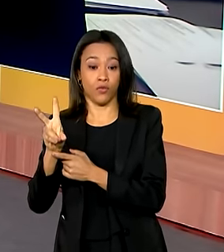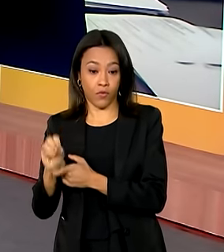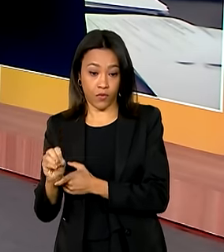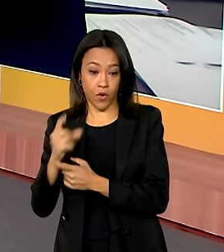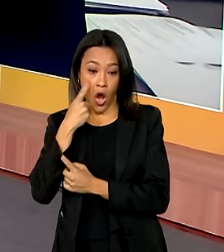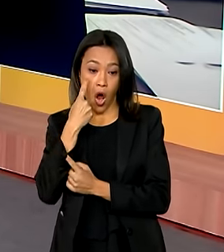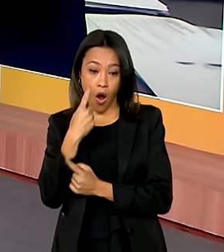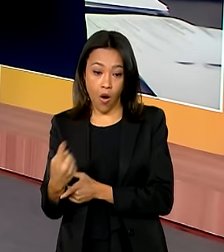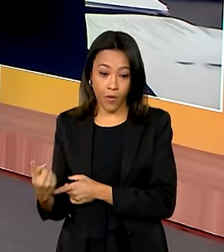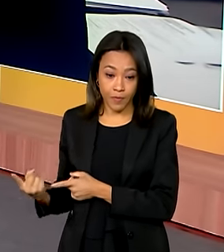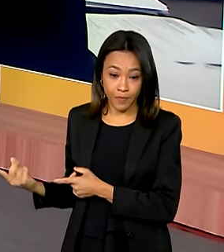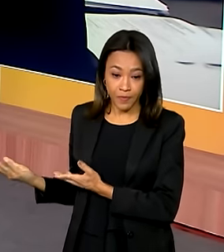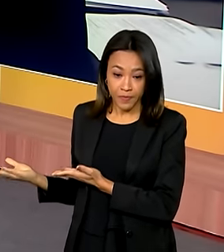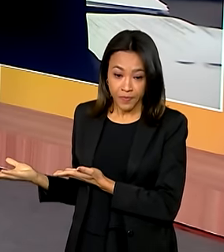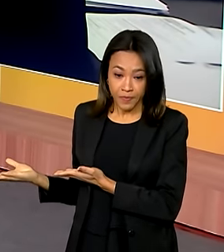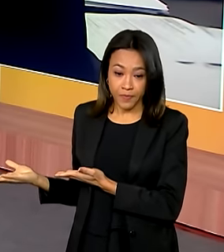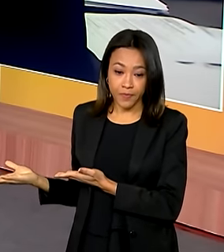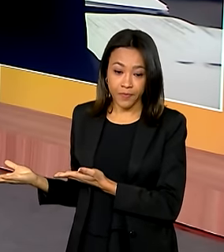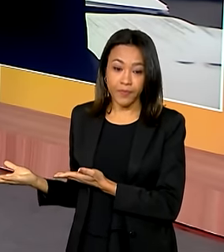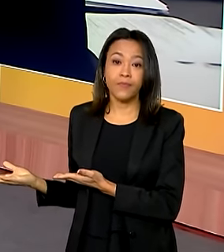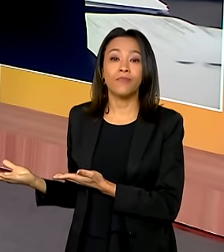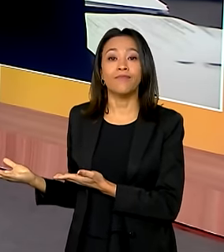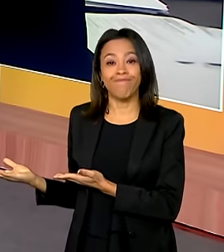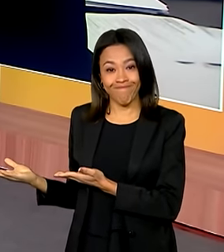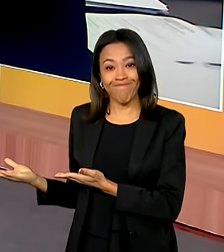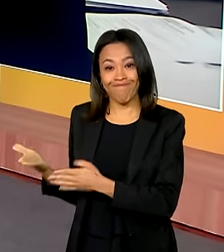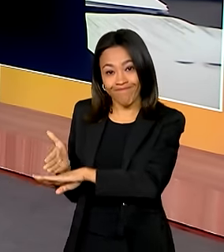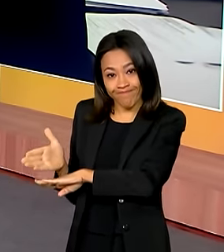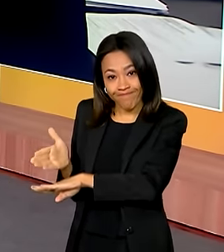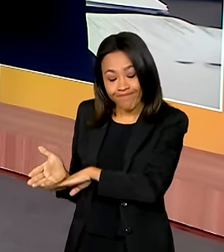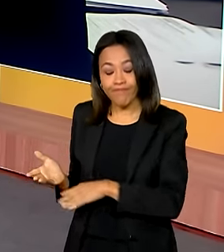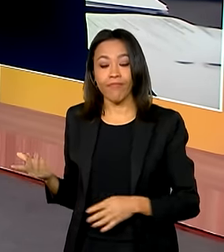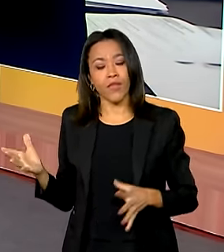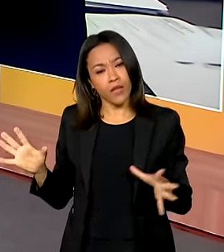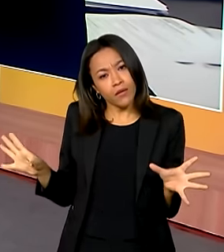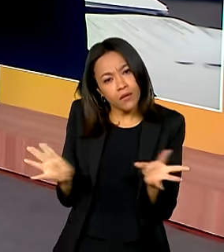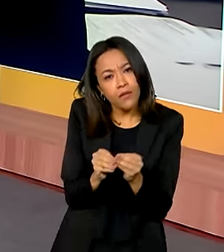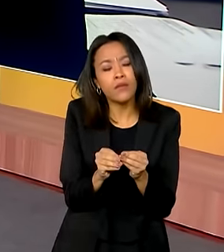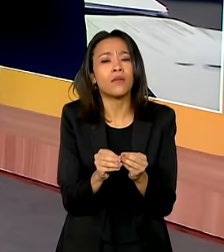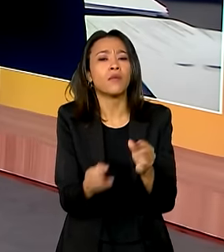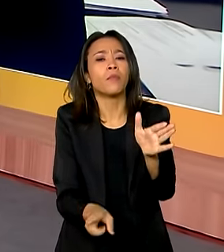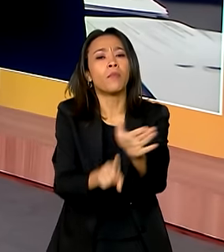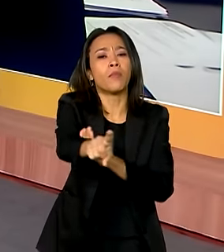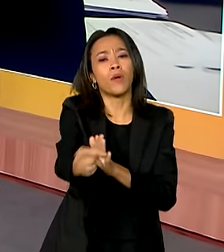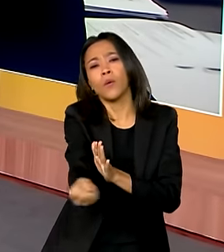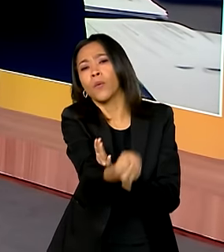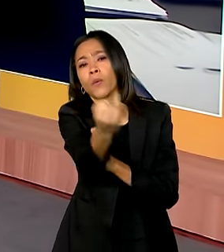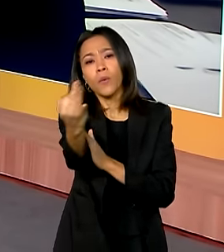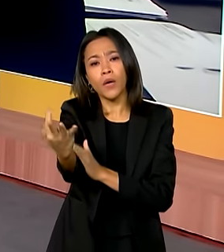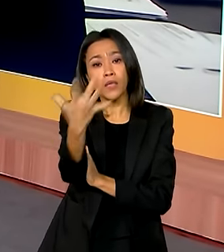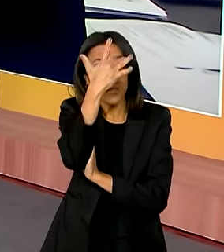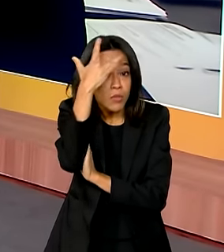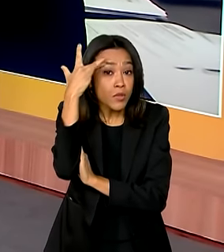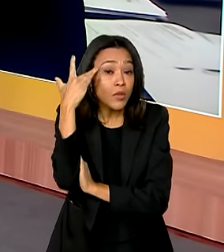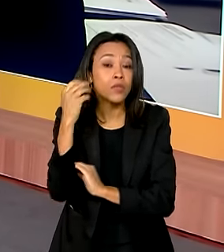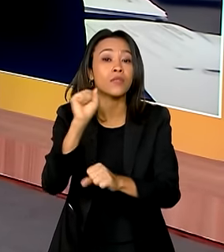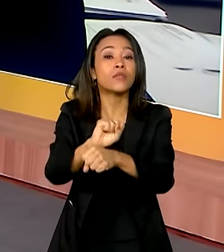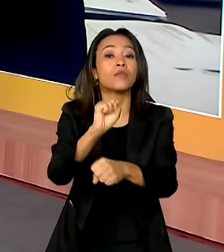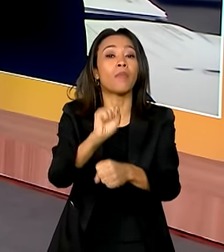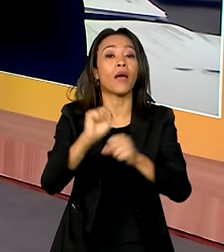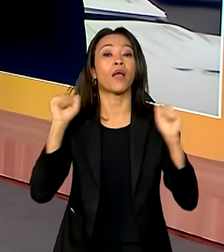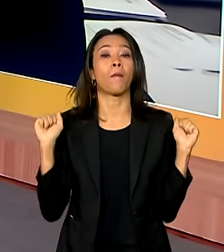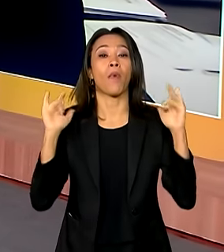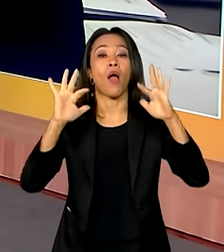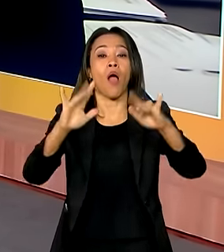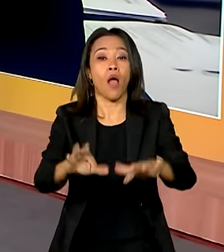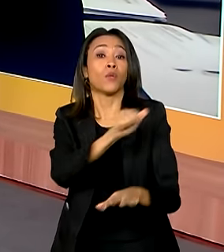endereço aqui na nossa tela, secretário. E para a gente finalizar, queria só saber quantas pessoas são esperadas no Rio de Janeiro para esse evento